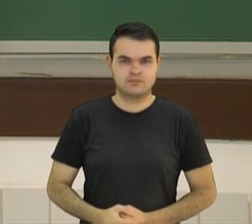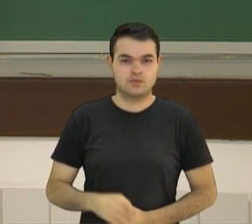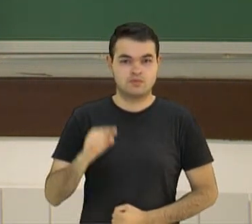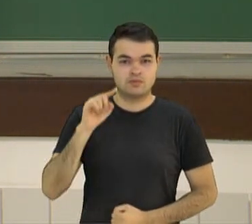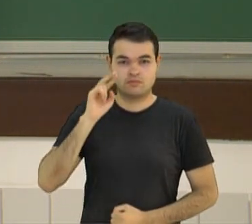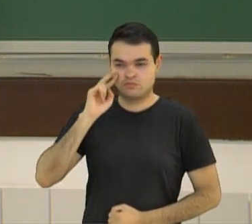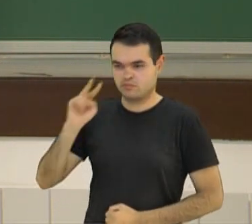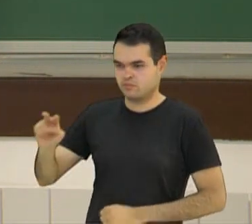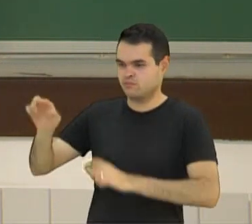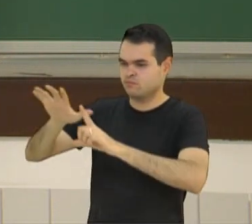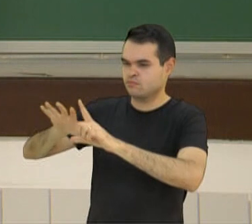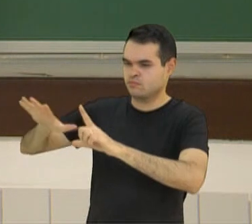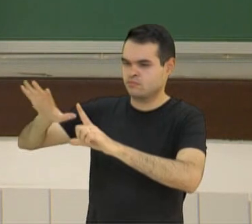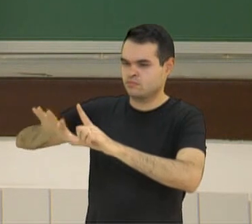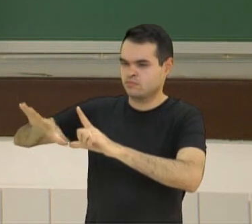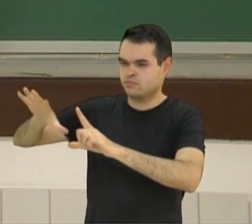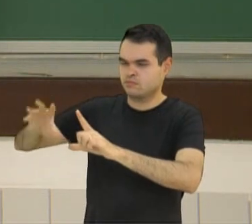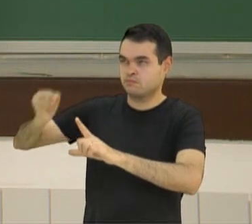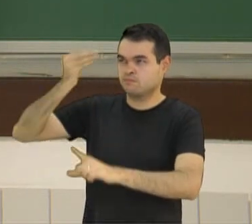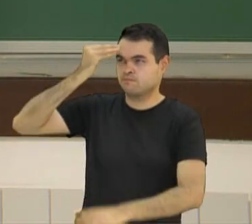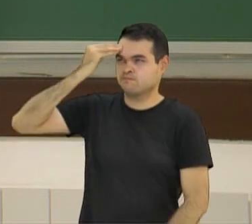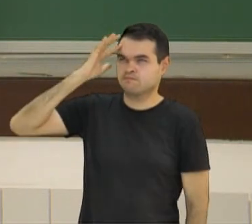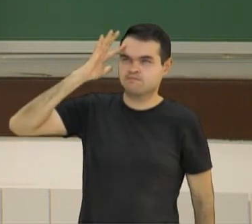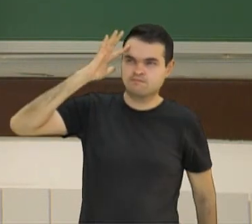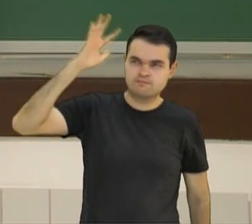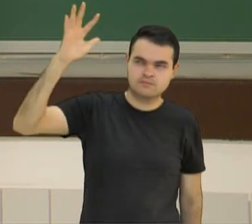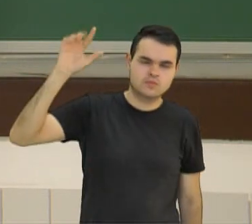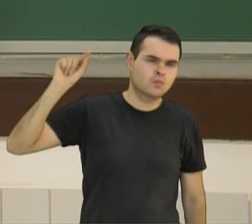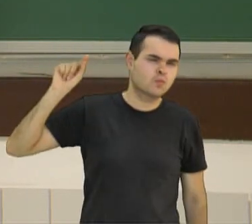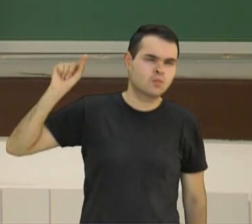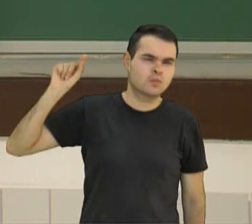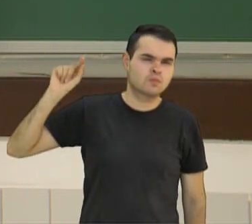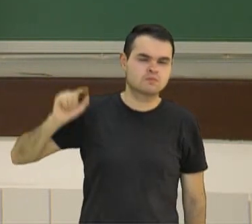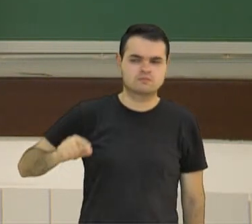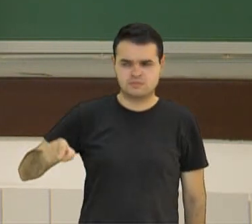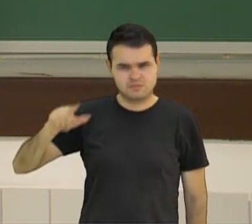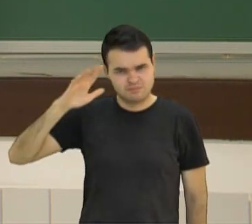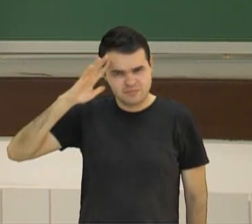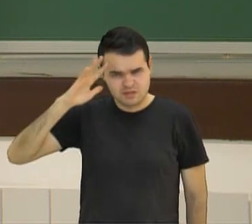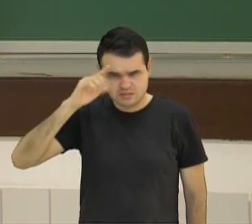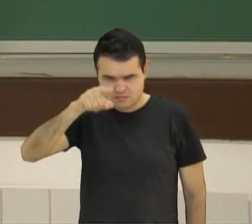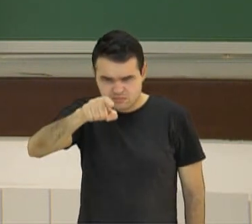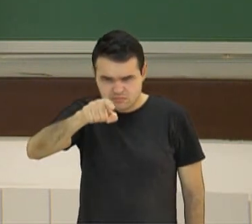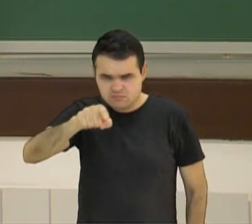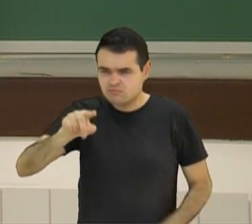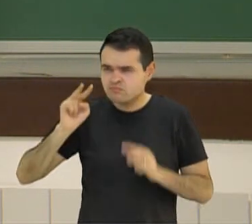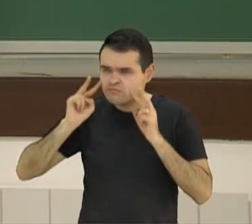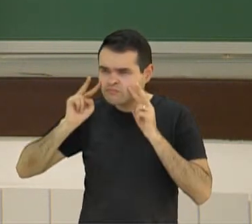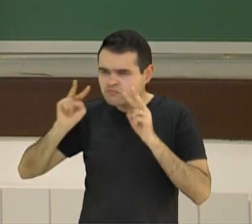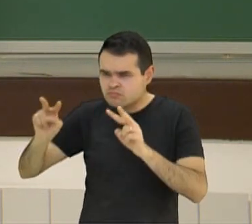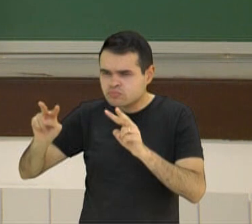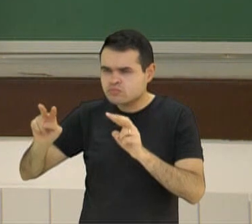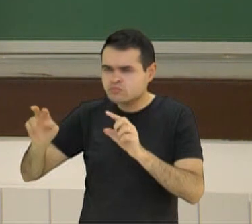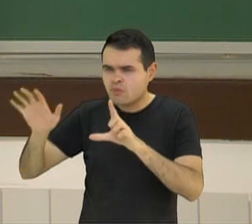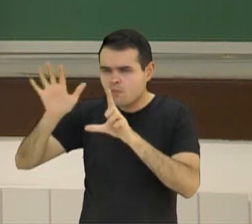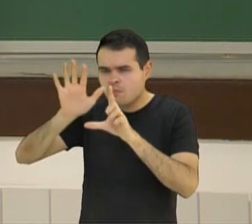imagem, o que você pensa sobre ela? Você pensa sobre as imagens que você vê no dia a dia? Certamente que